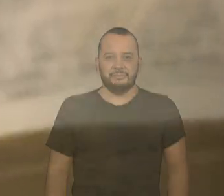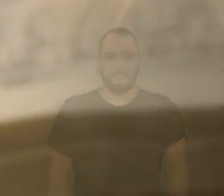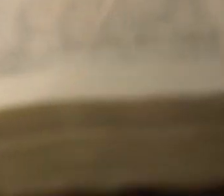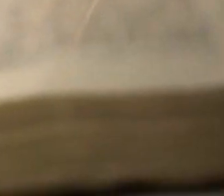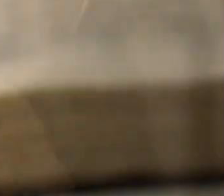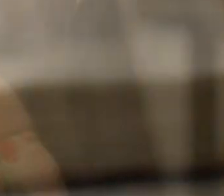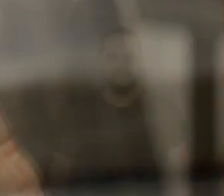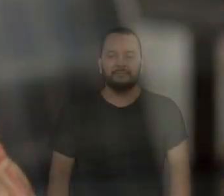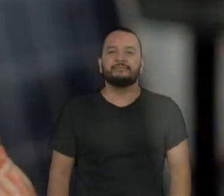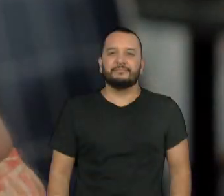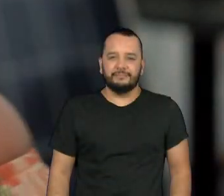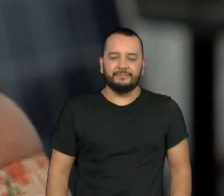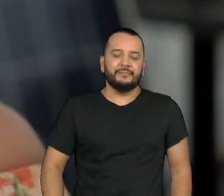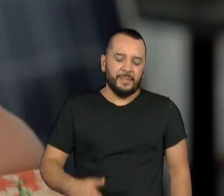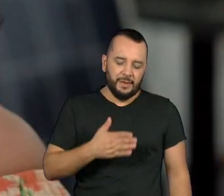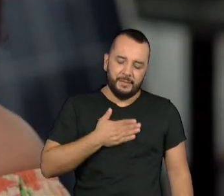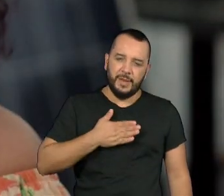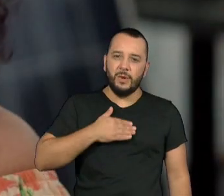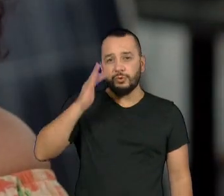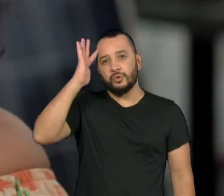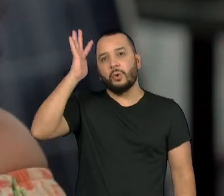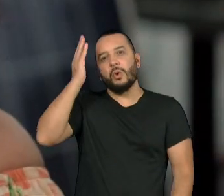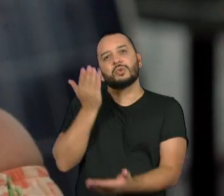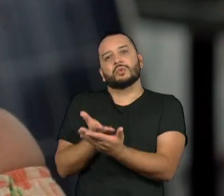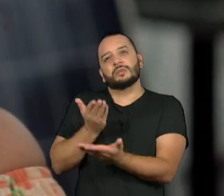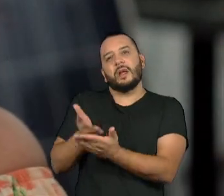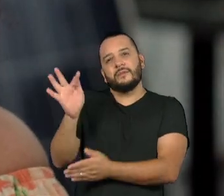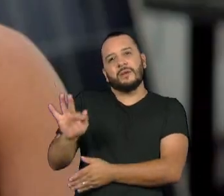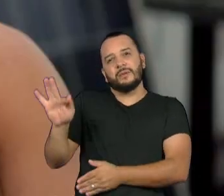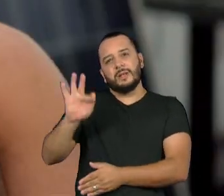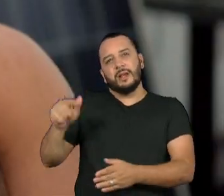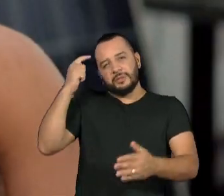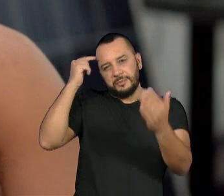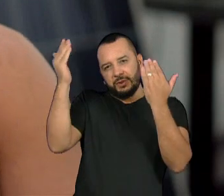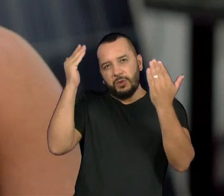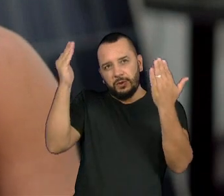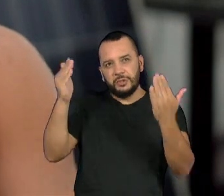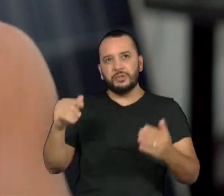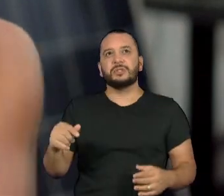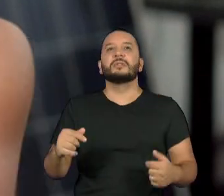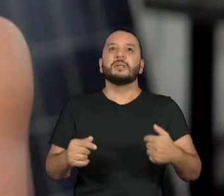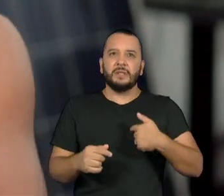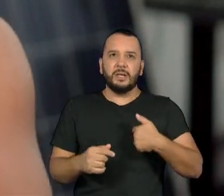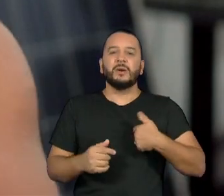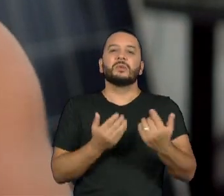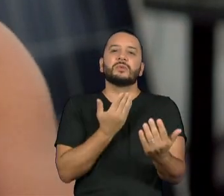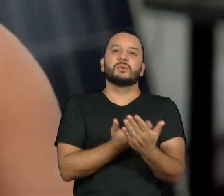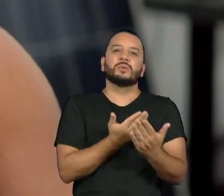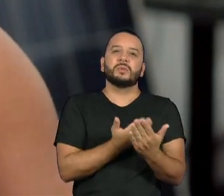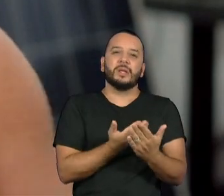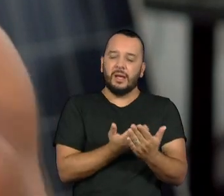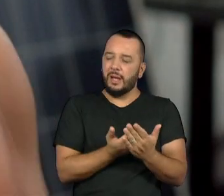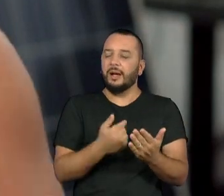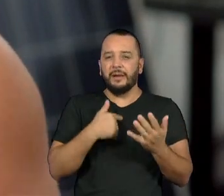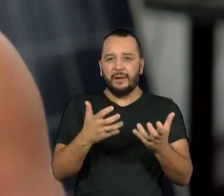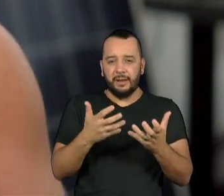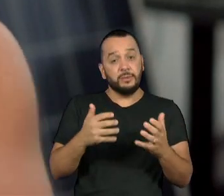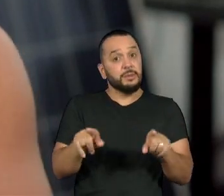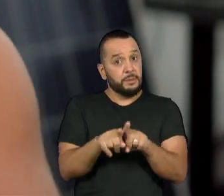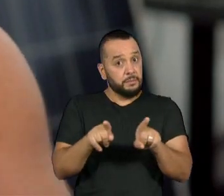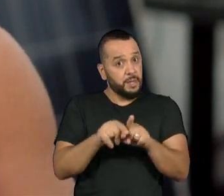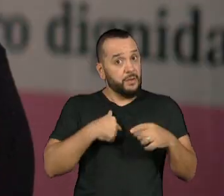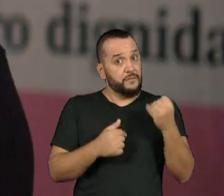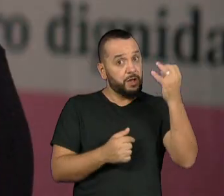O meu sonho é começar uma faculdade de psicologia. Tenho muita vontade de para fora, morar na Europa, ajudar minha